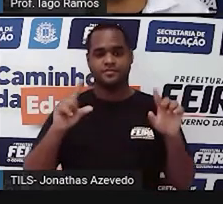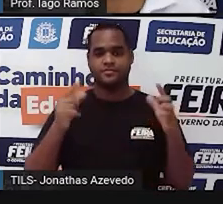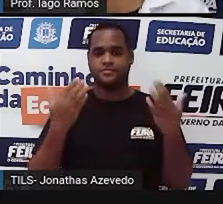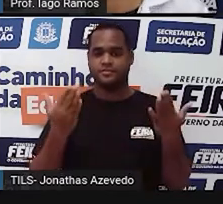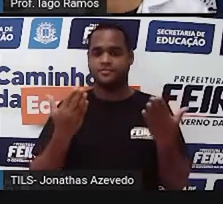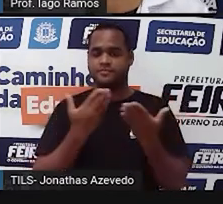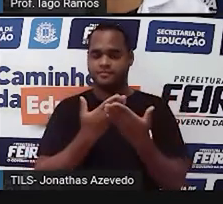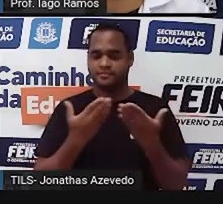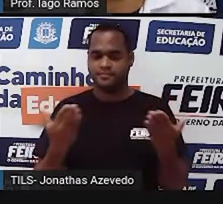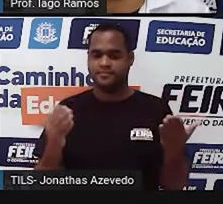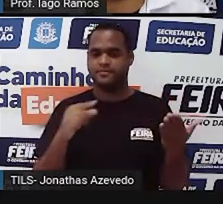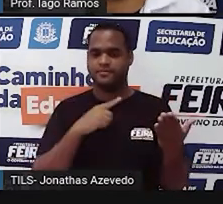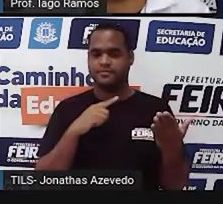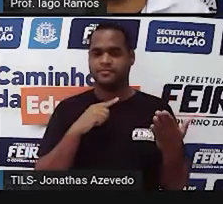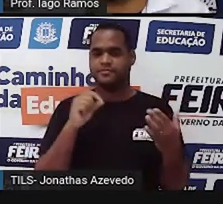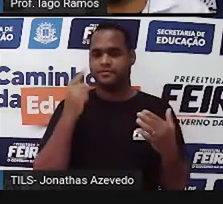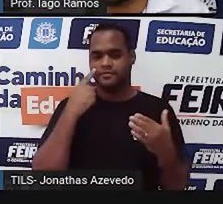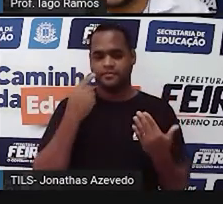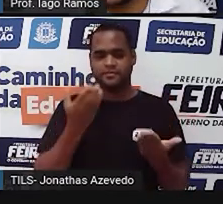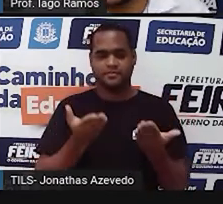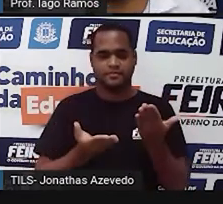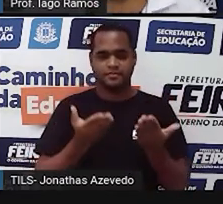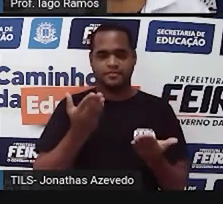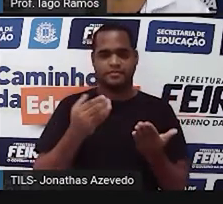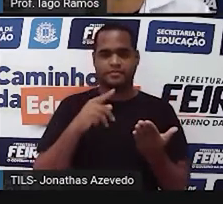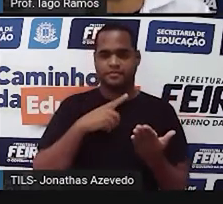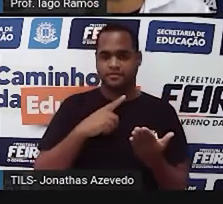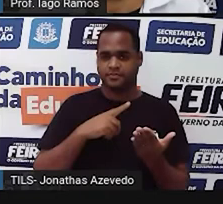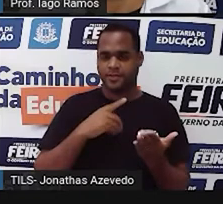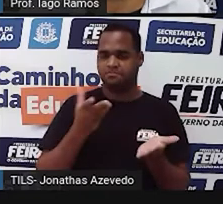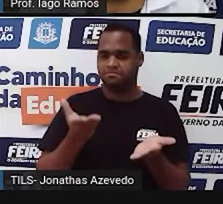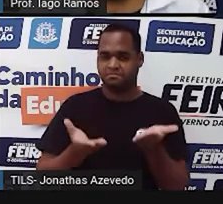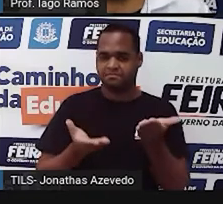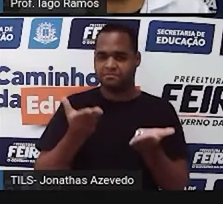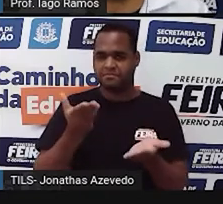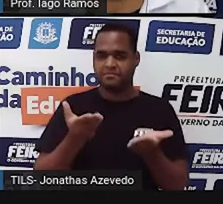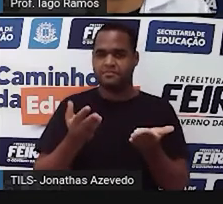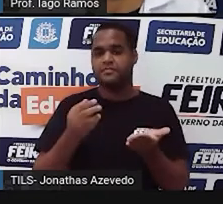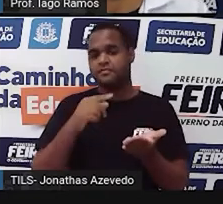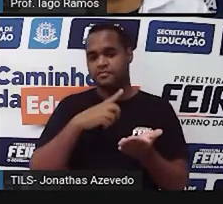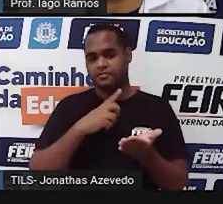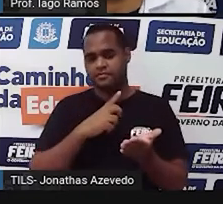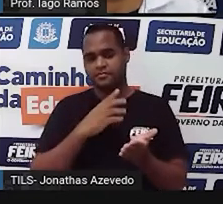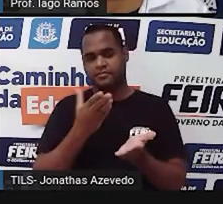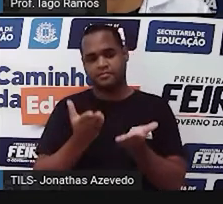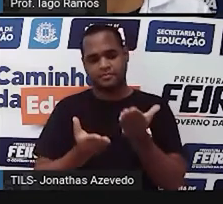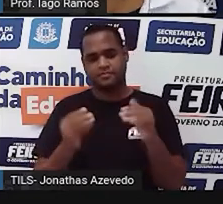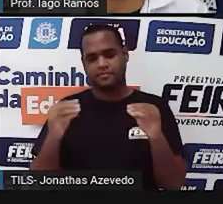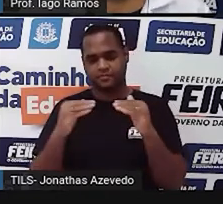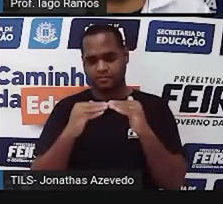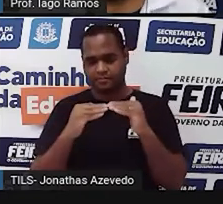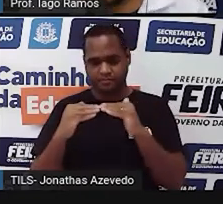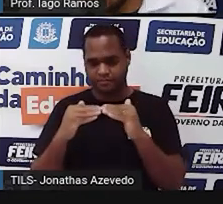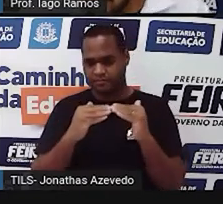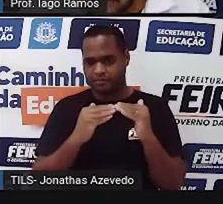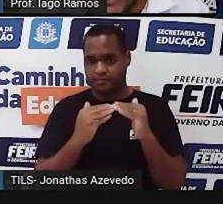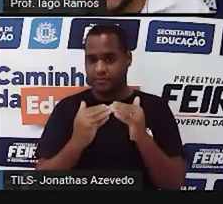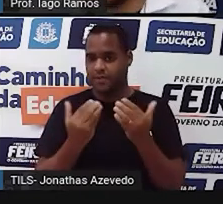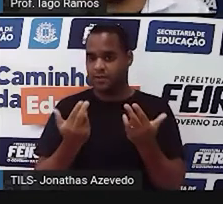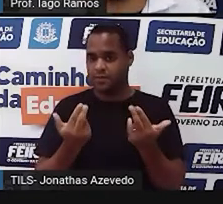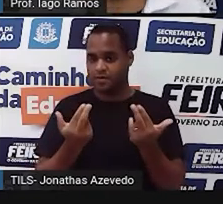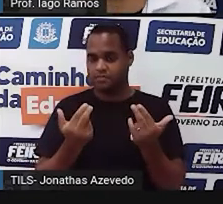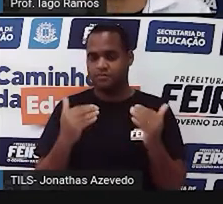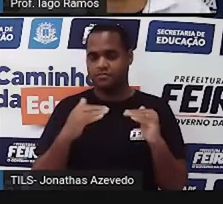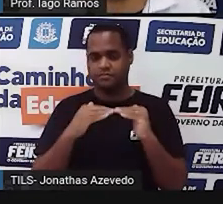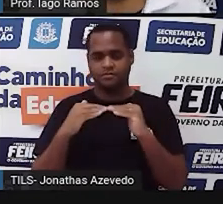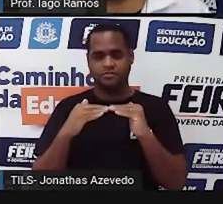aí pra você uma balança de dois pratos. Essa balança, os pratos estão equilibrados, né?